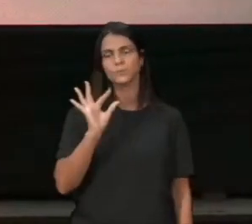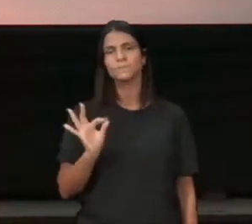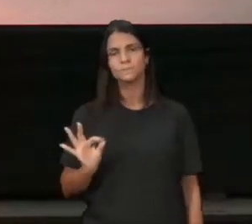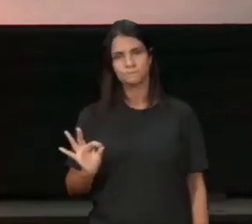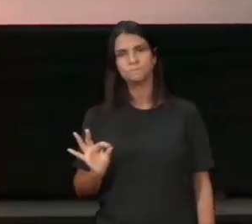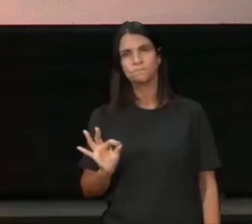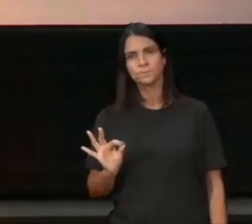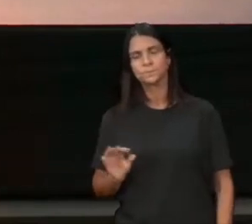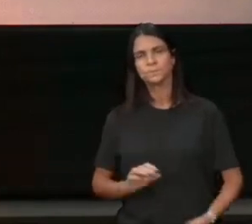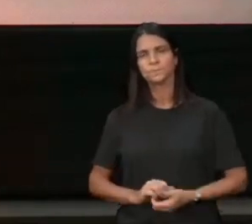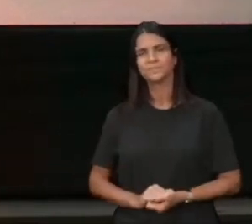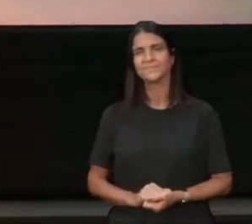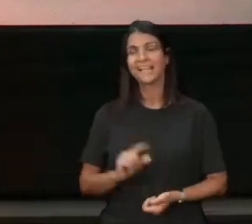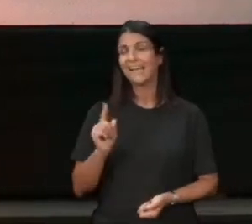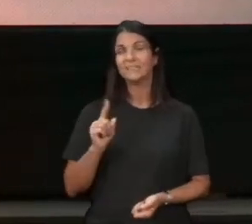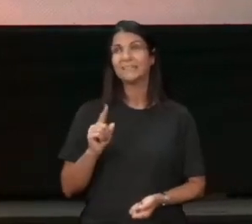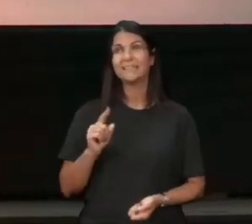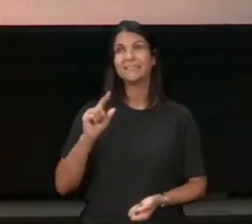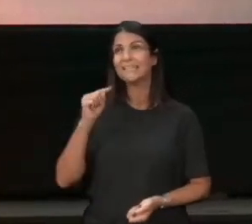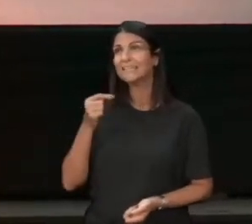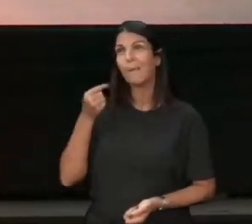o amanhã, nem o depois de amanhã,